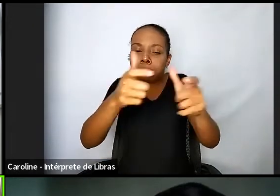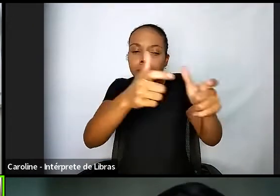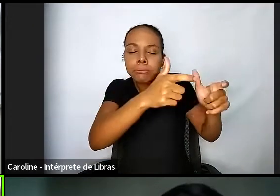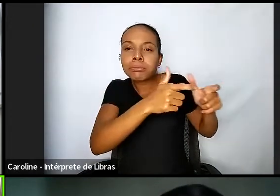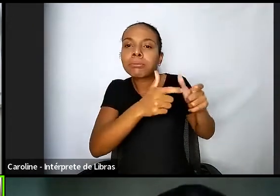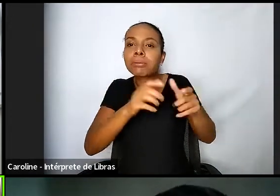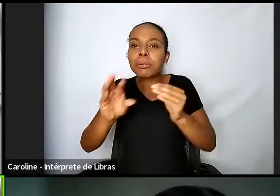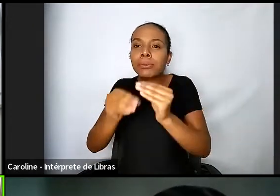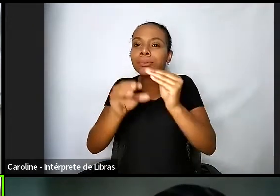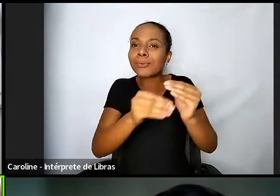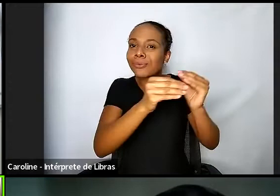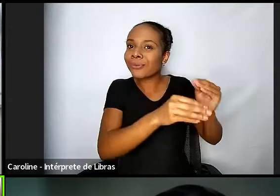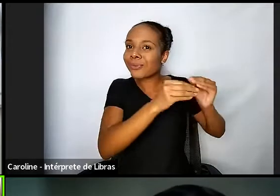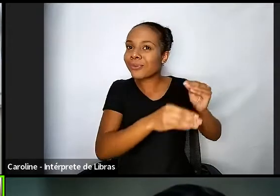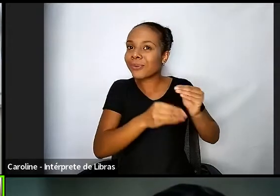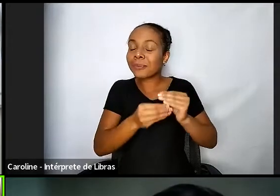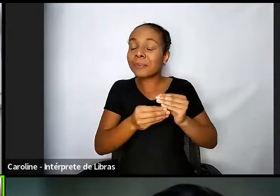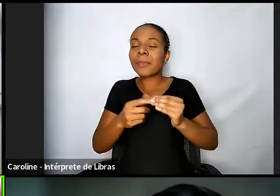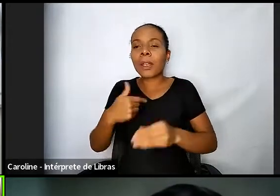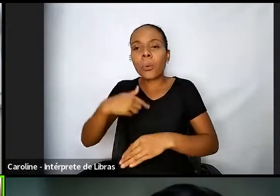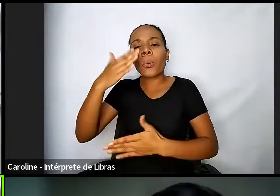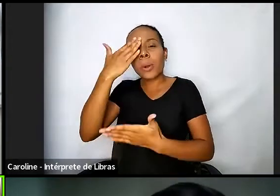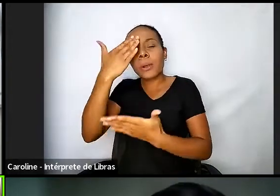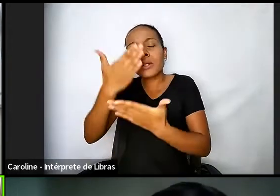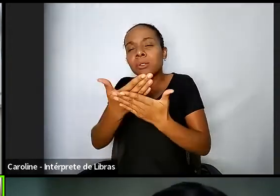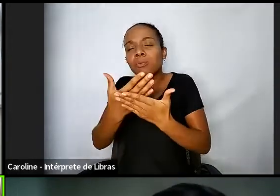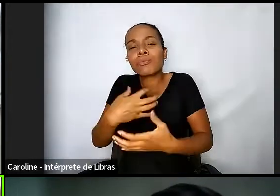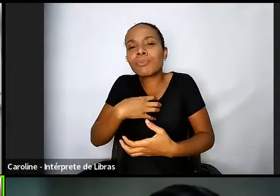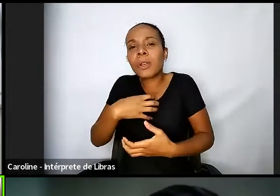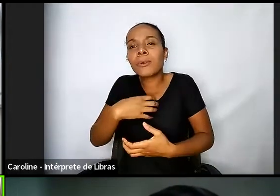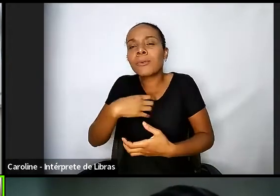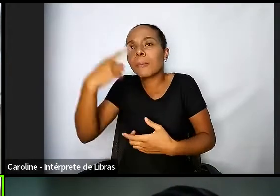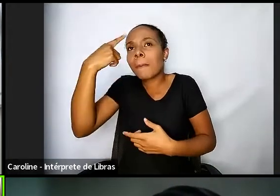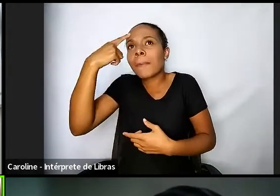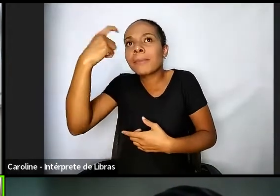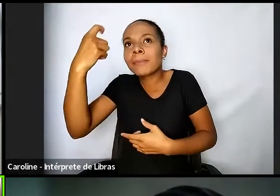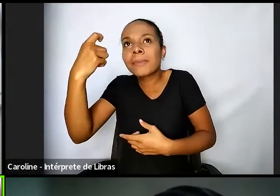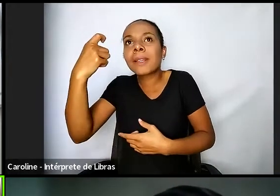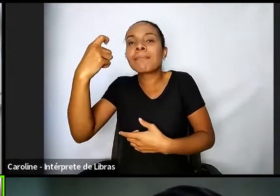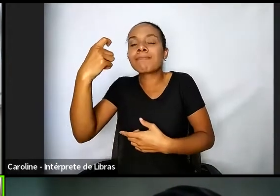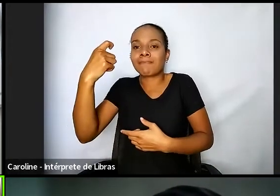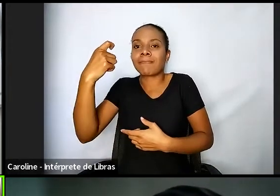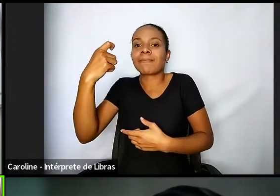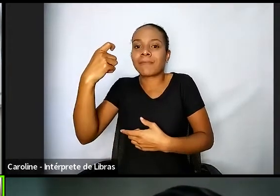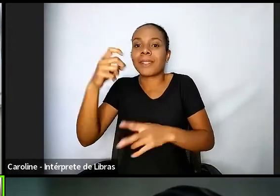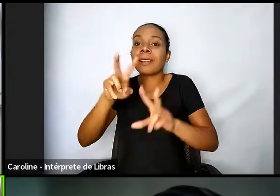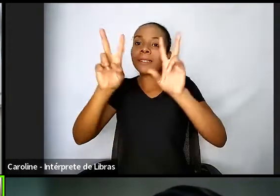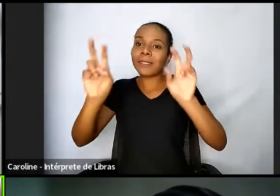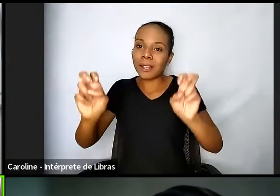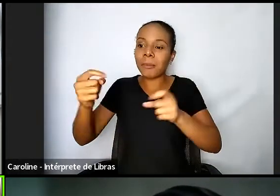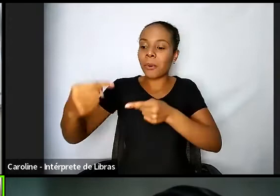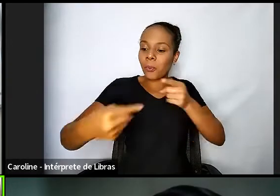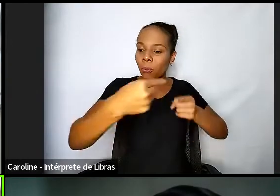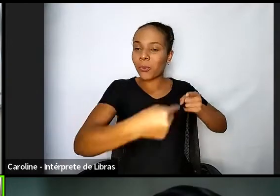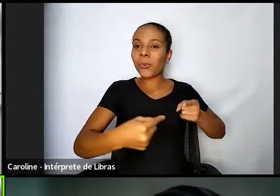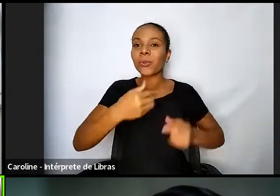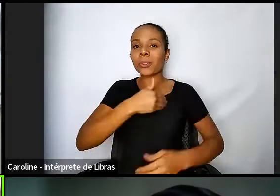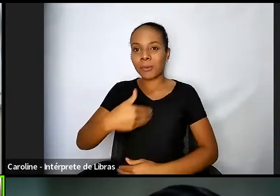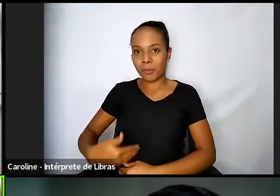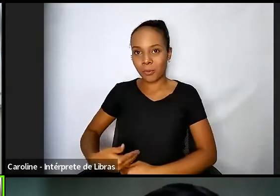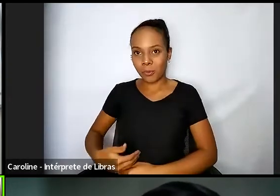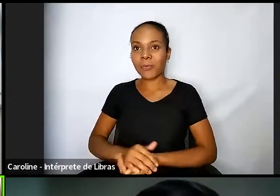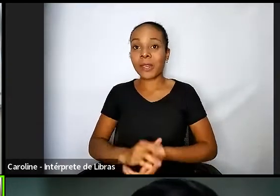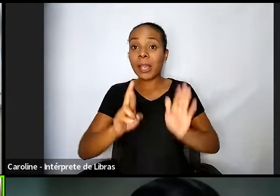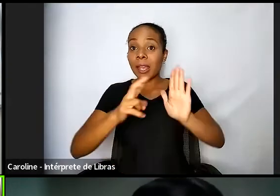para a gente pensar política pública e a resolução foi criada ela foi